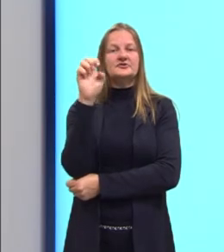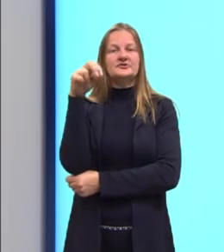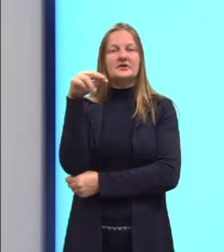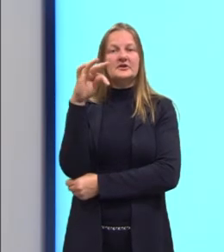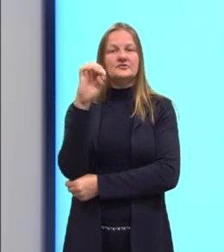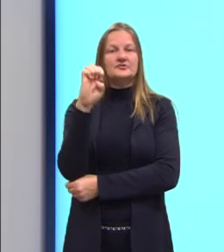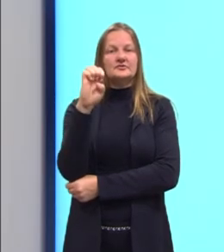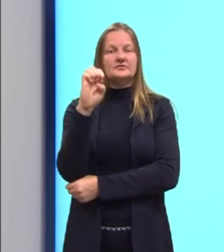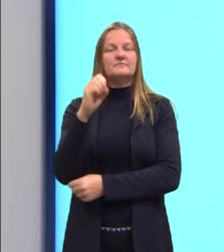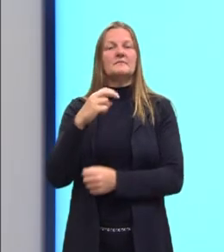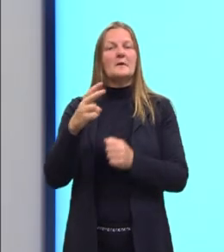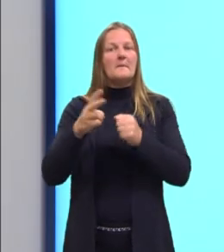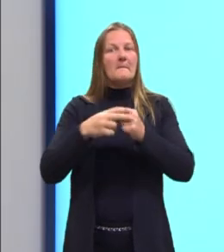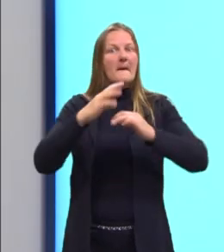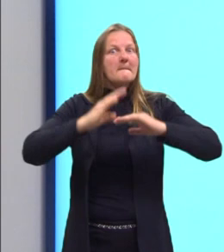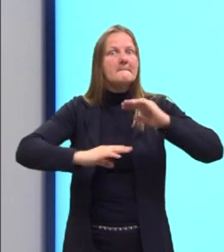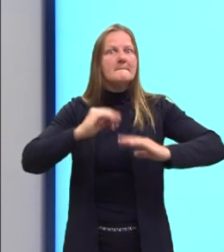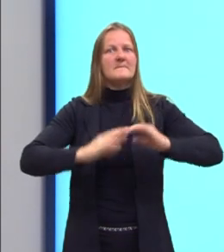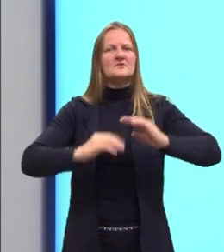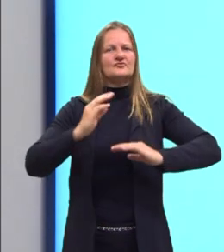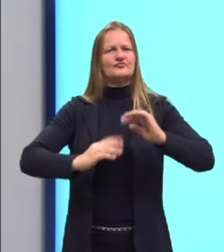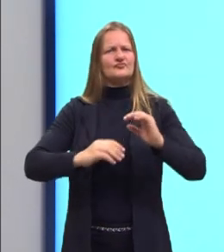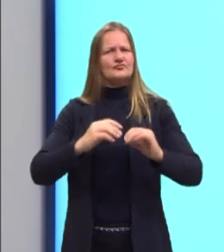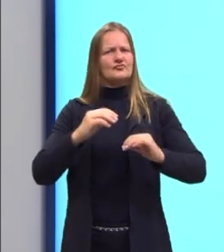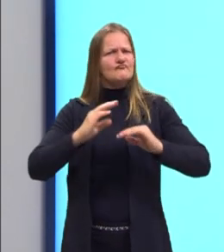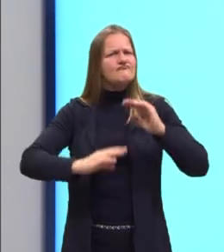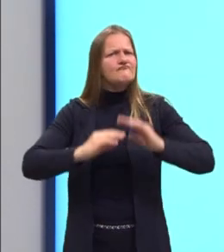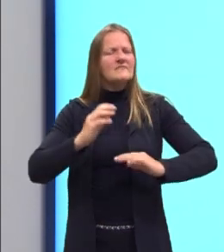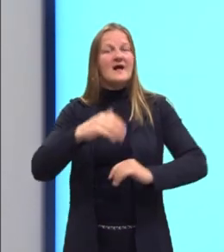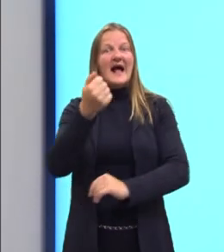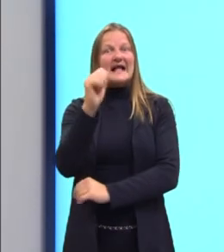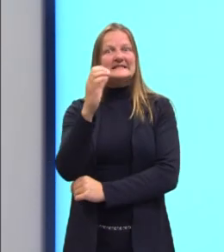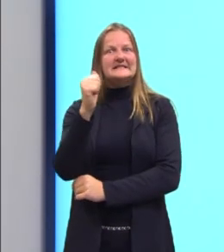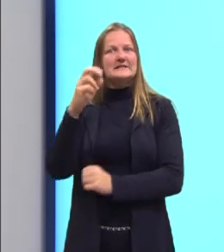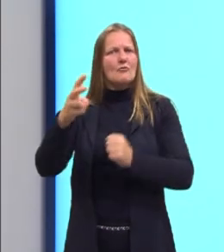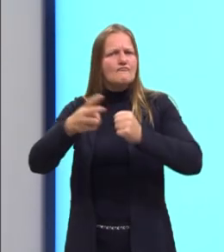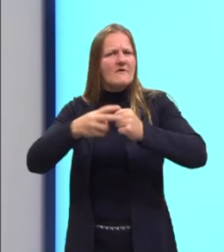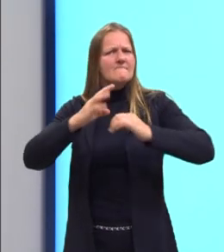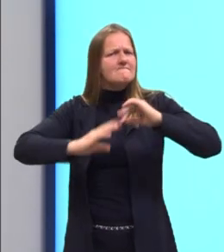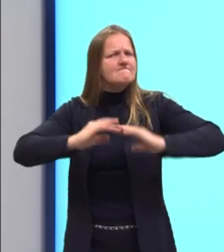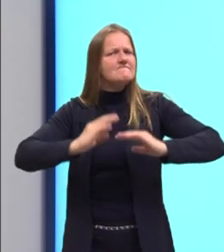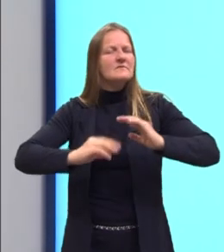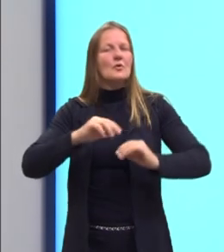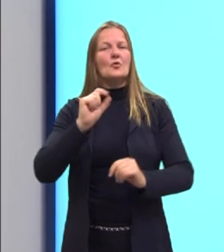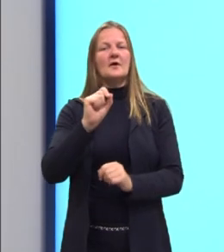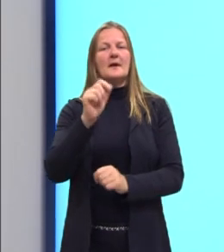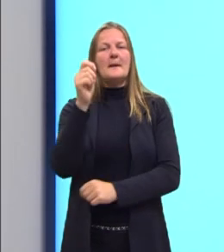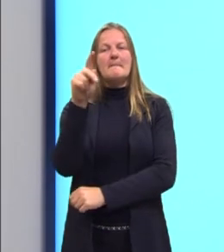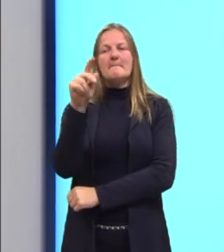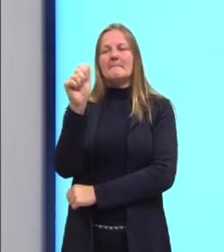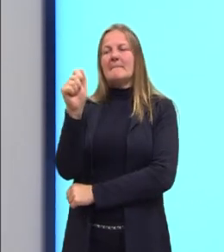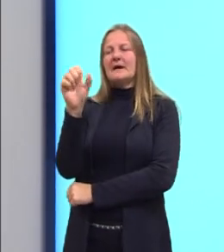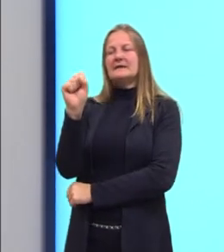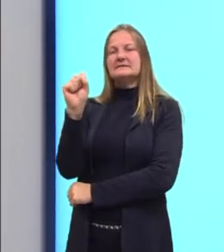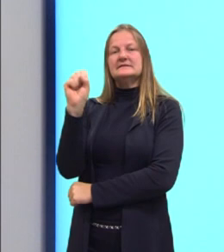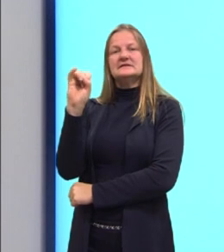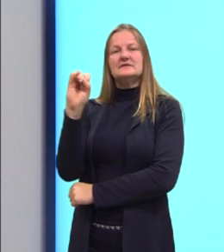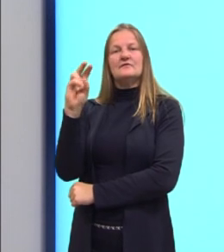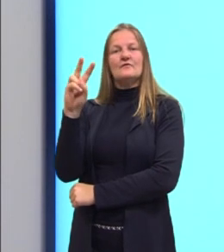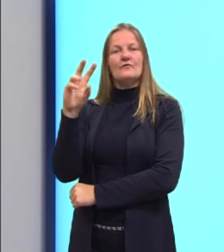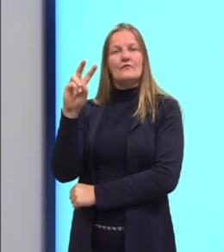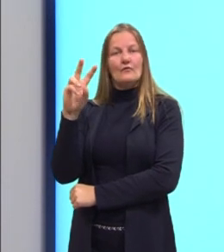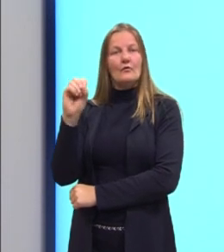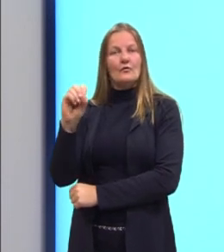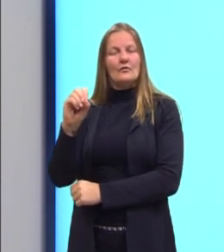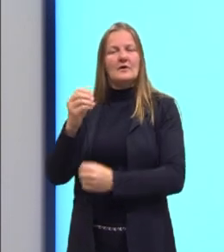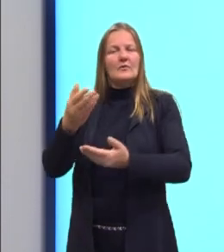acabei de falar. Ele age. Ele pratica a ação. E o que seria o sujeito paciente? É aquele